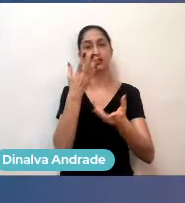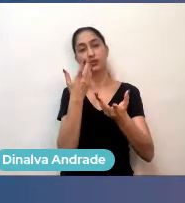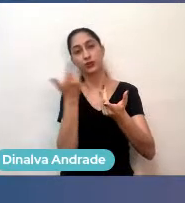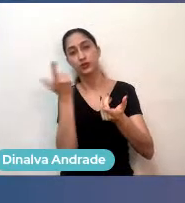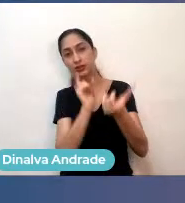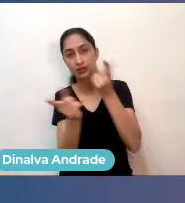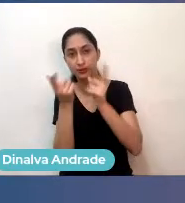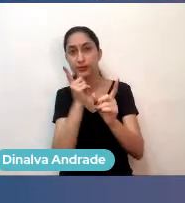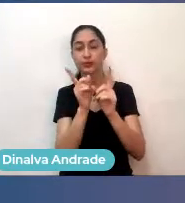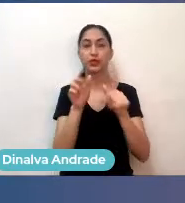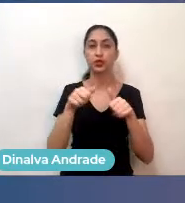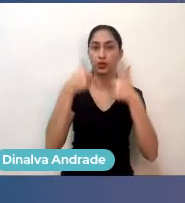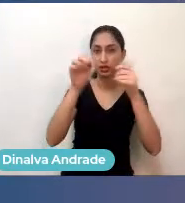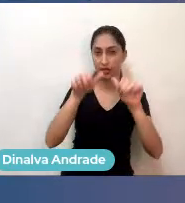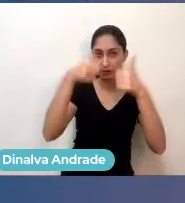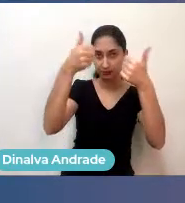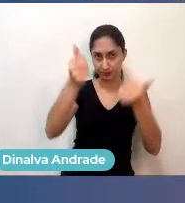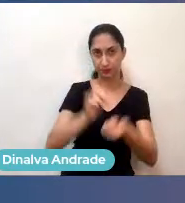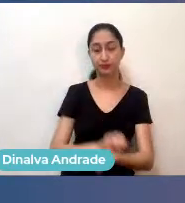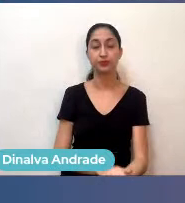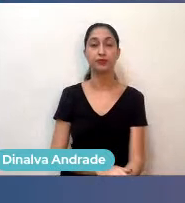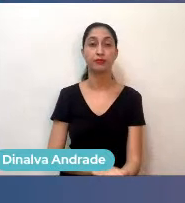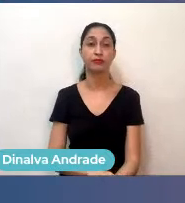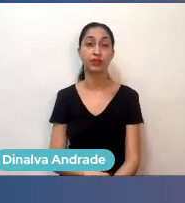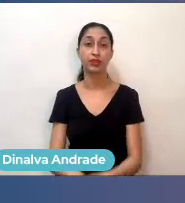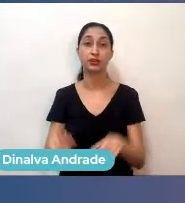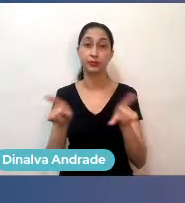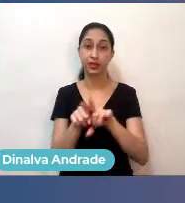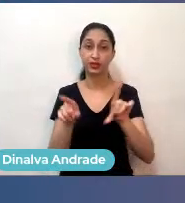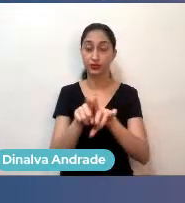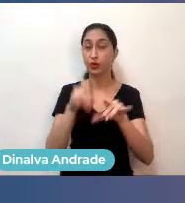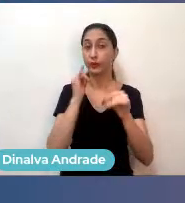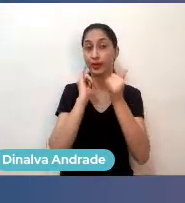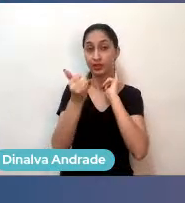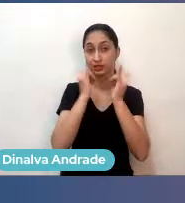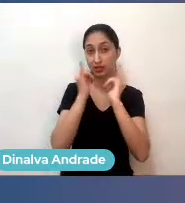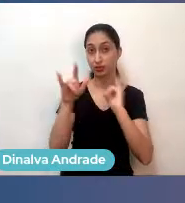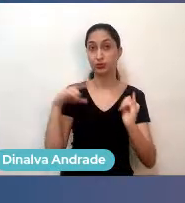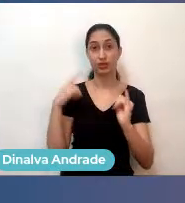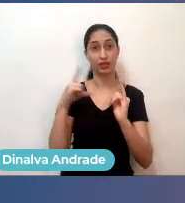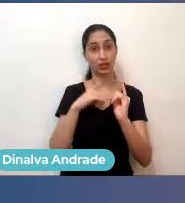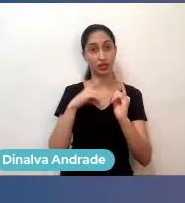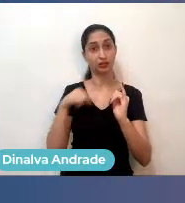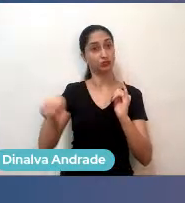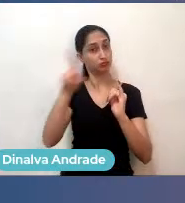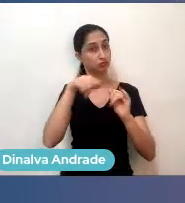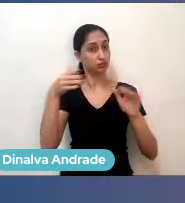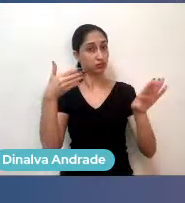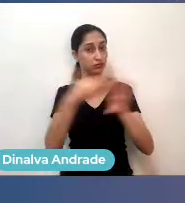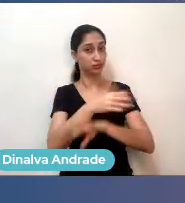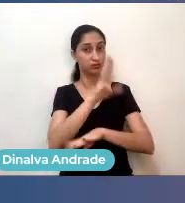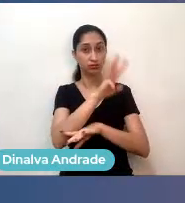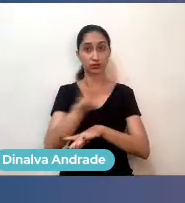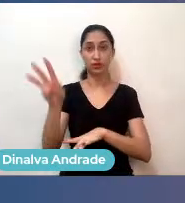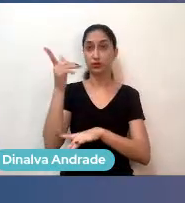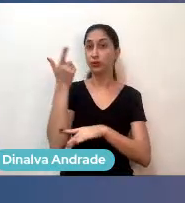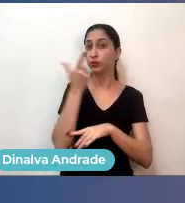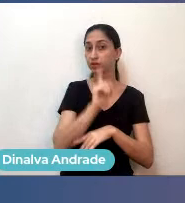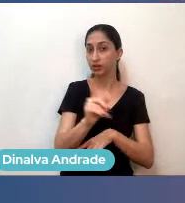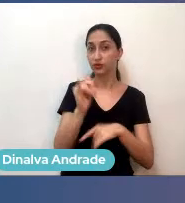atrelados a isso. A gente também trabalha com informação, então tem a nossa área de informação aqui, você encontra no nosso site muito facilmente, a da